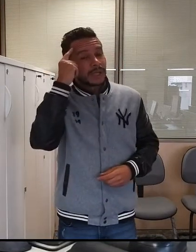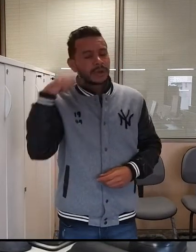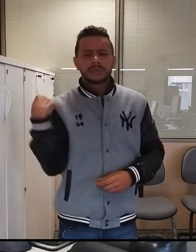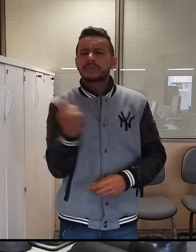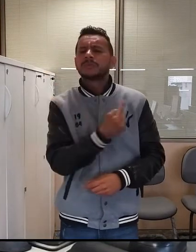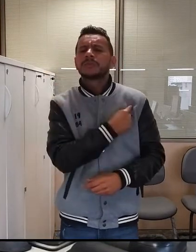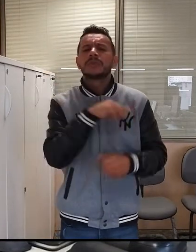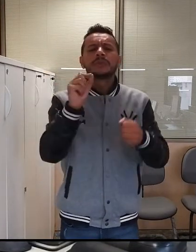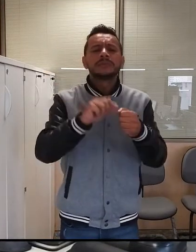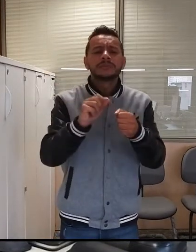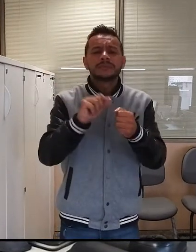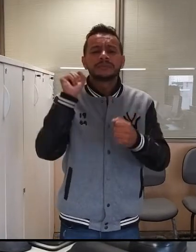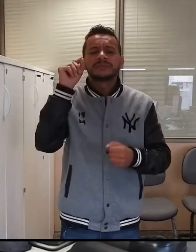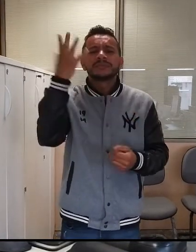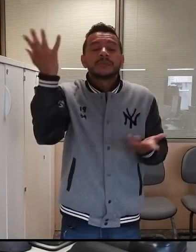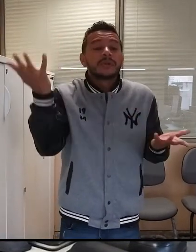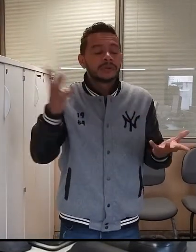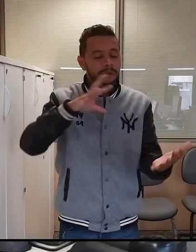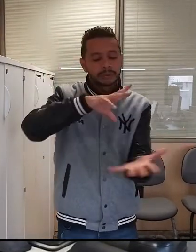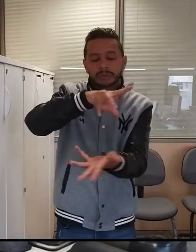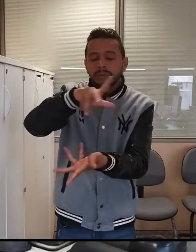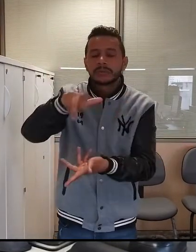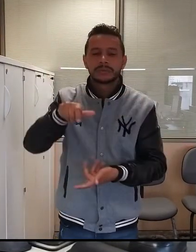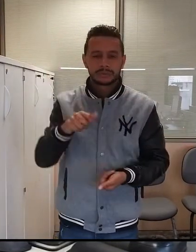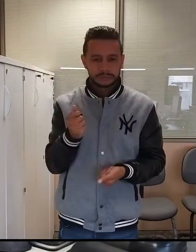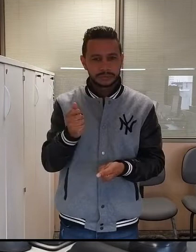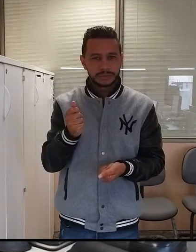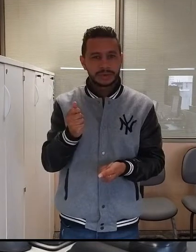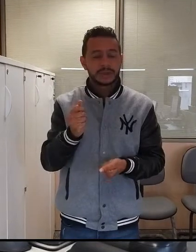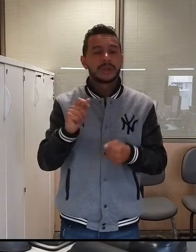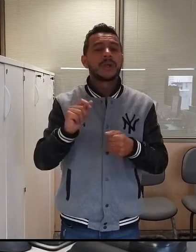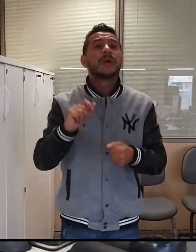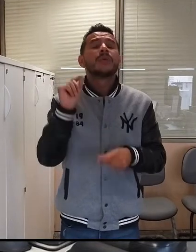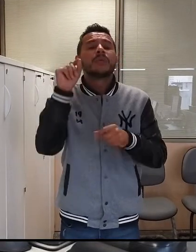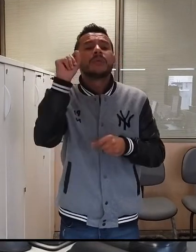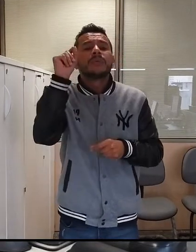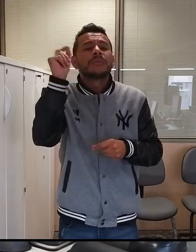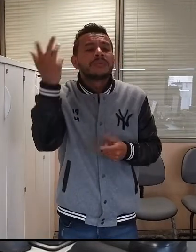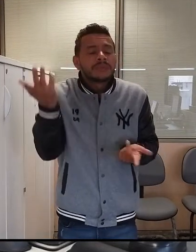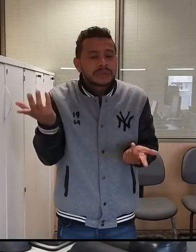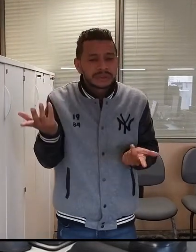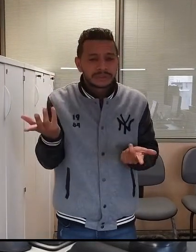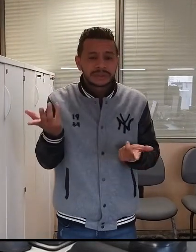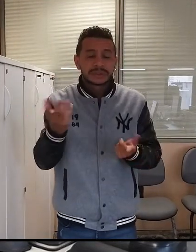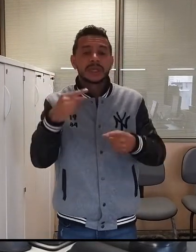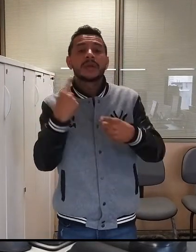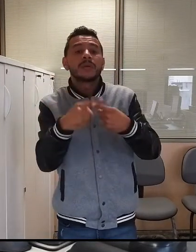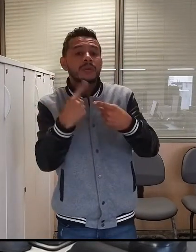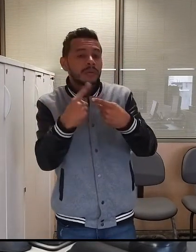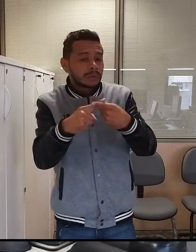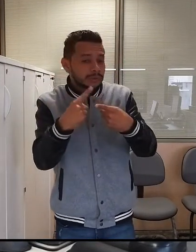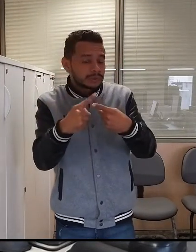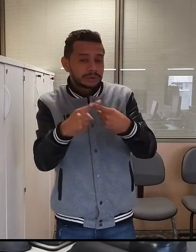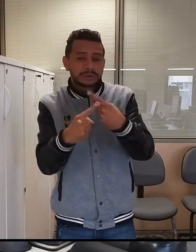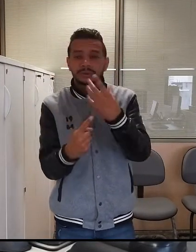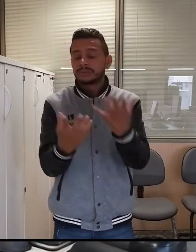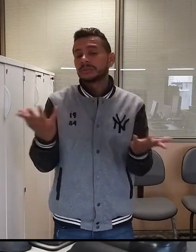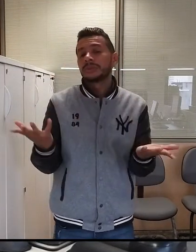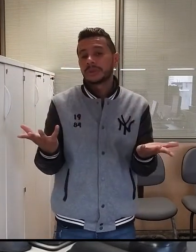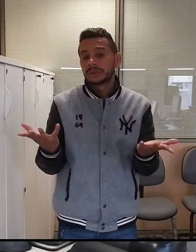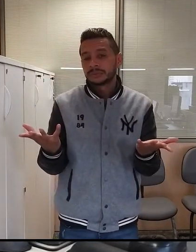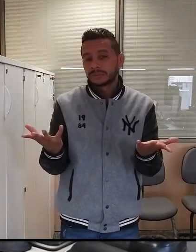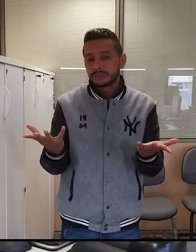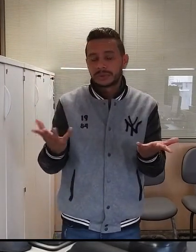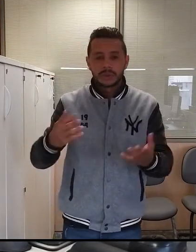que estamos fazendo com o nosso planeta? Quais atitudes podemos ter para amenizar os estragos que já estão aí?